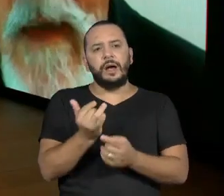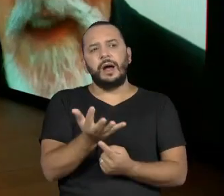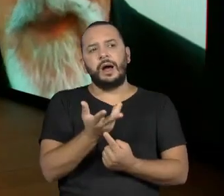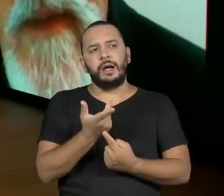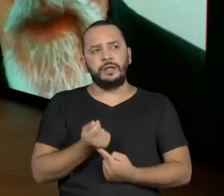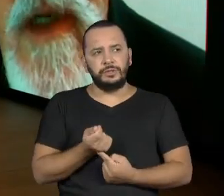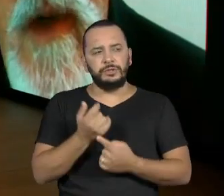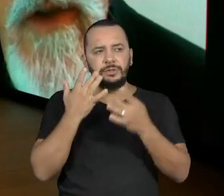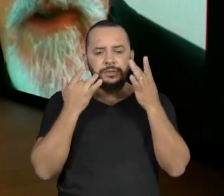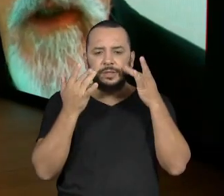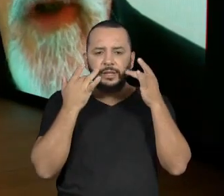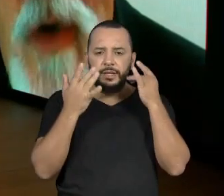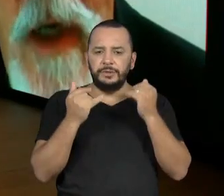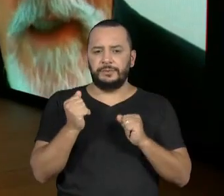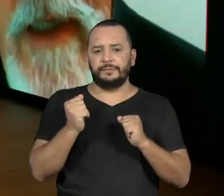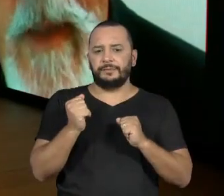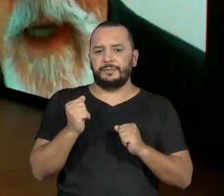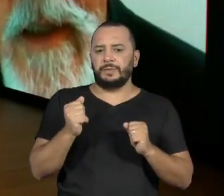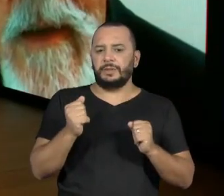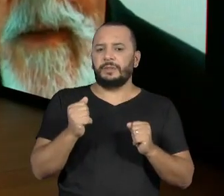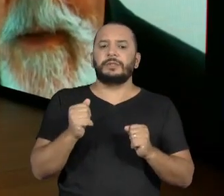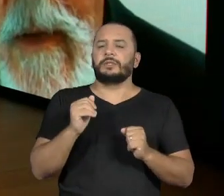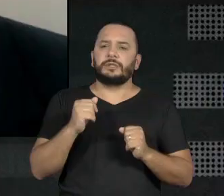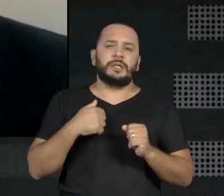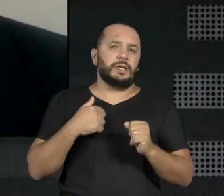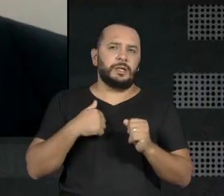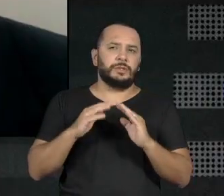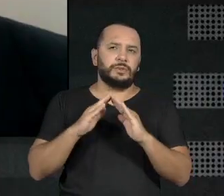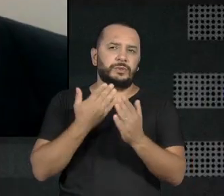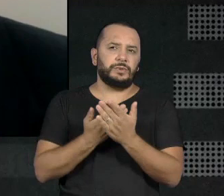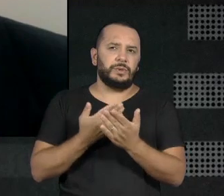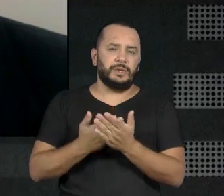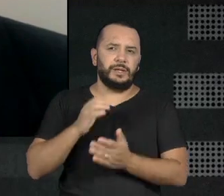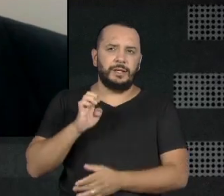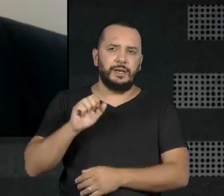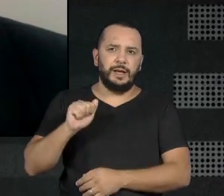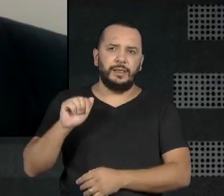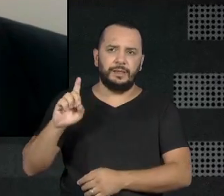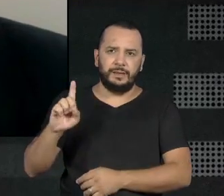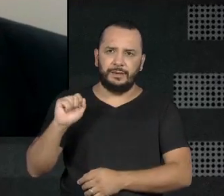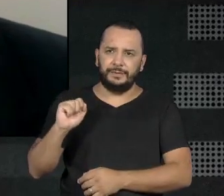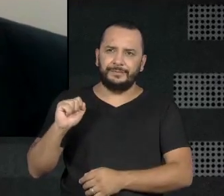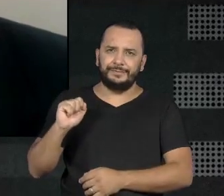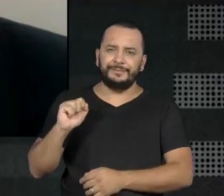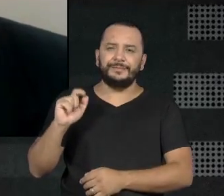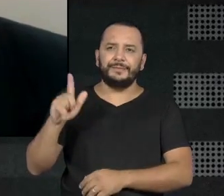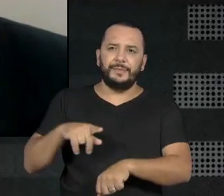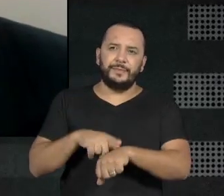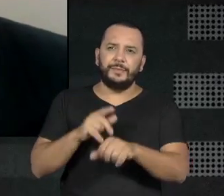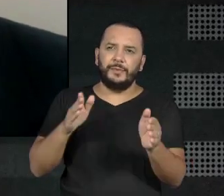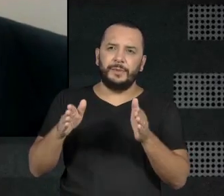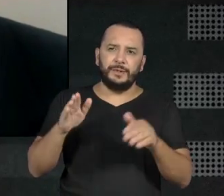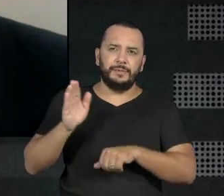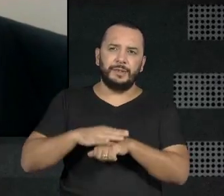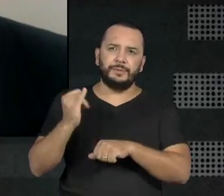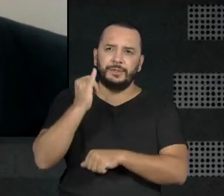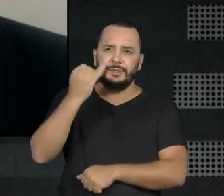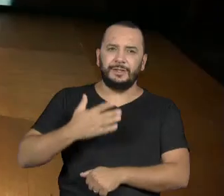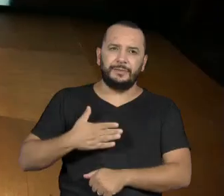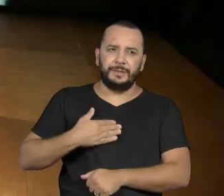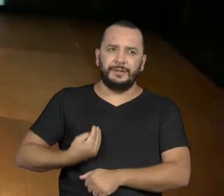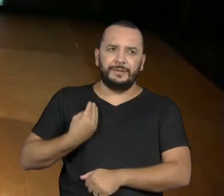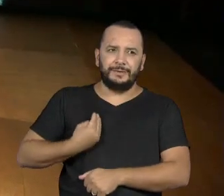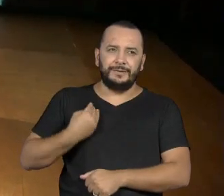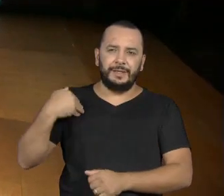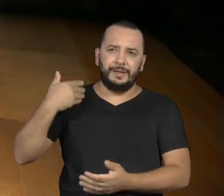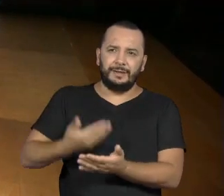Na EAD, para mim, eu acho que a Escola de Arte Dramática, do Dr. Alfredo Esquita, é o momento mais importante da minha vida até hoje. A